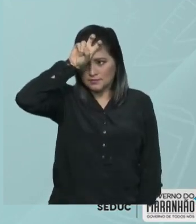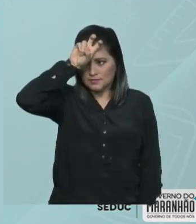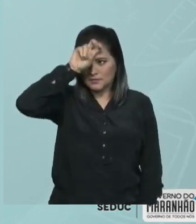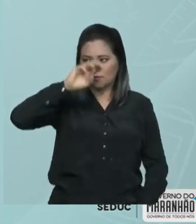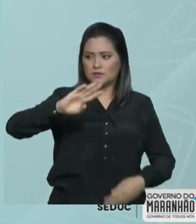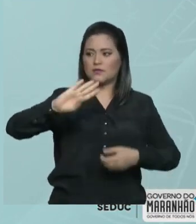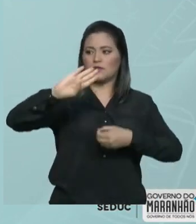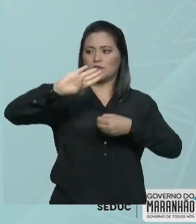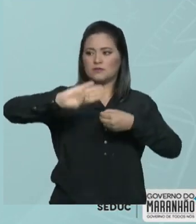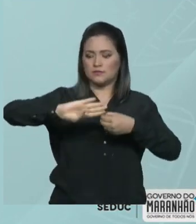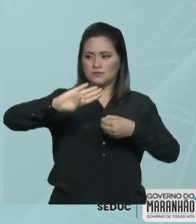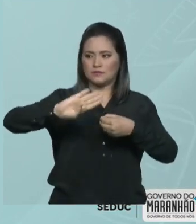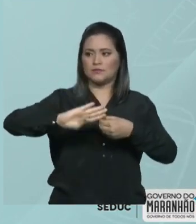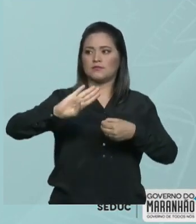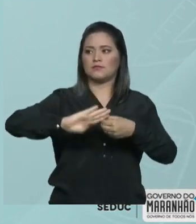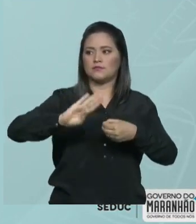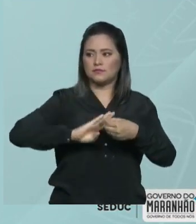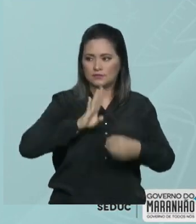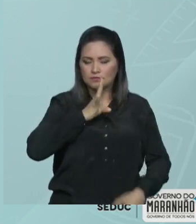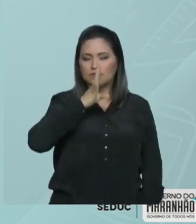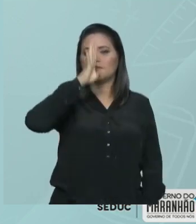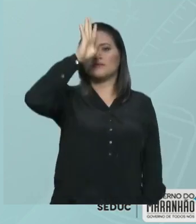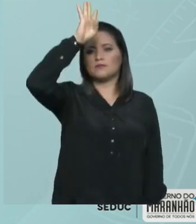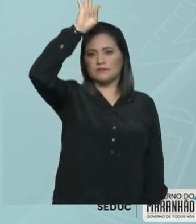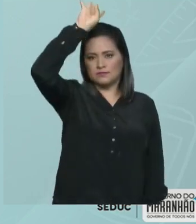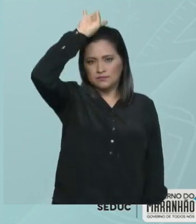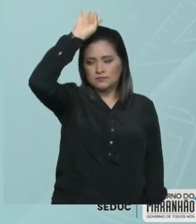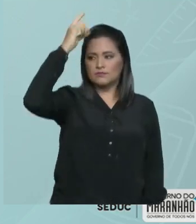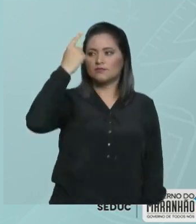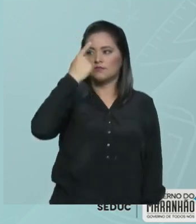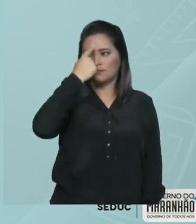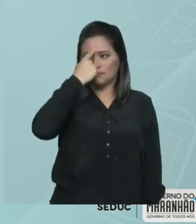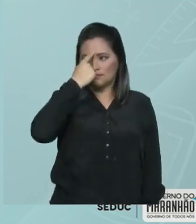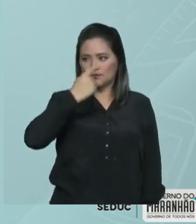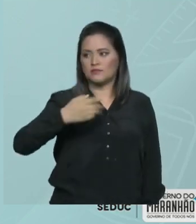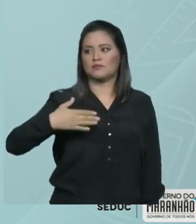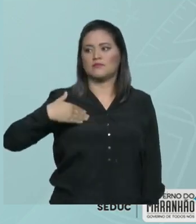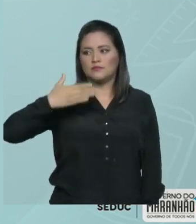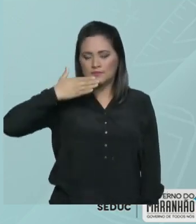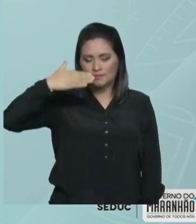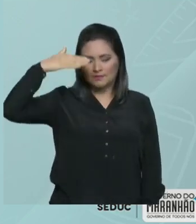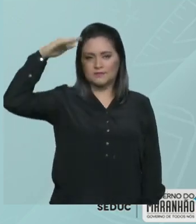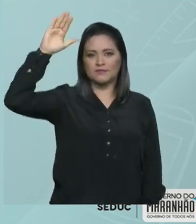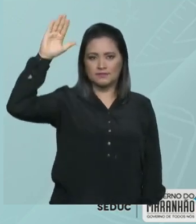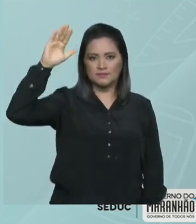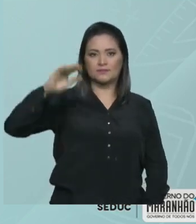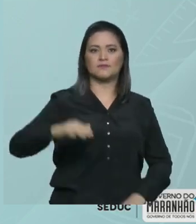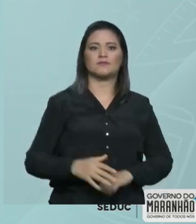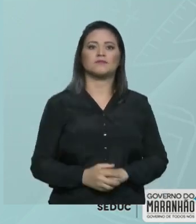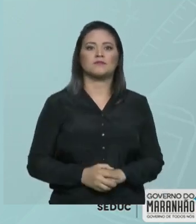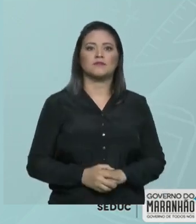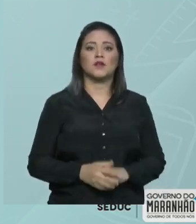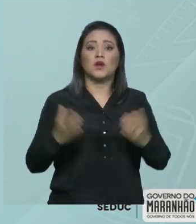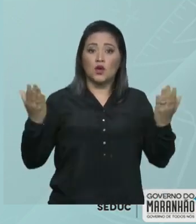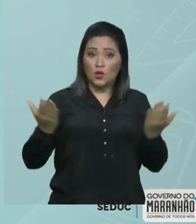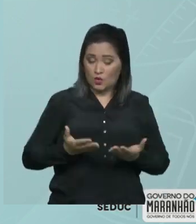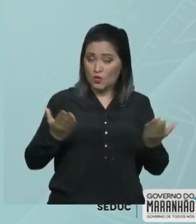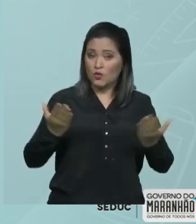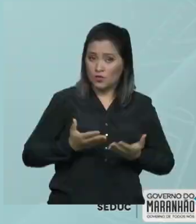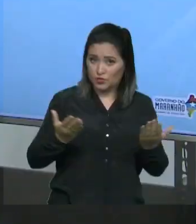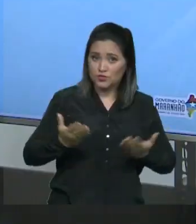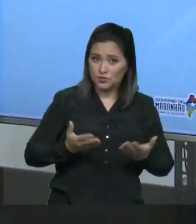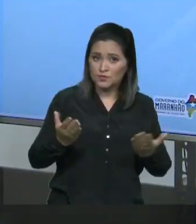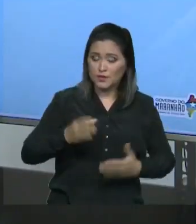sistema romano de numeração e o sistema indo-arábico de numeração. Então, turminha, nessa aula de hoje, nós vamos